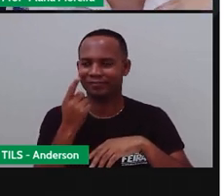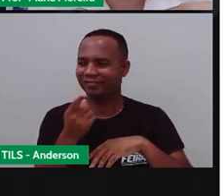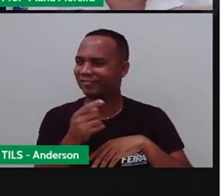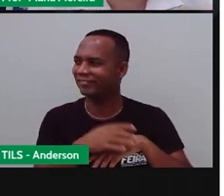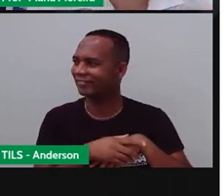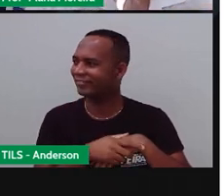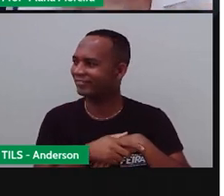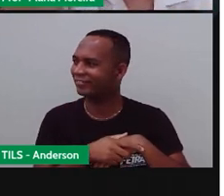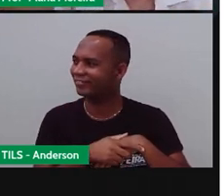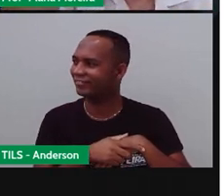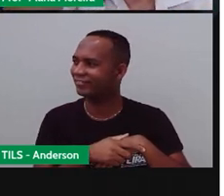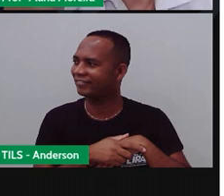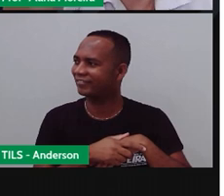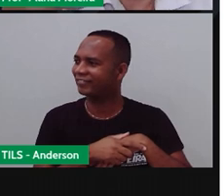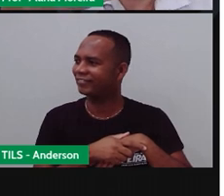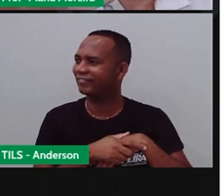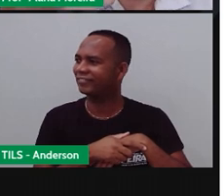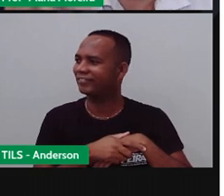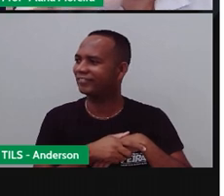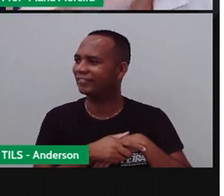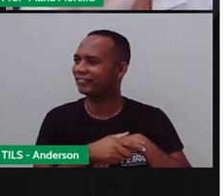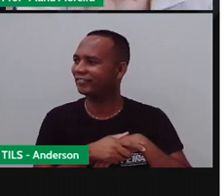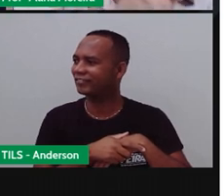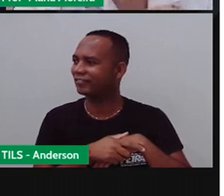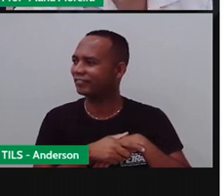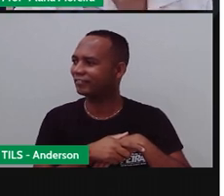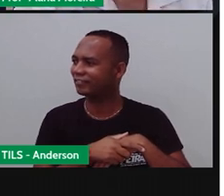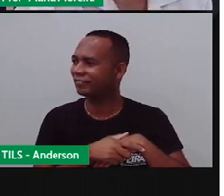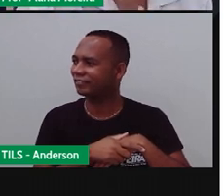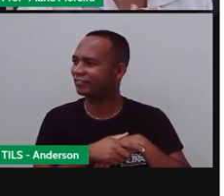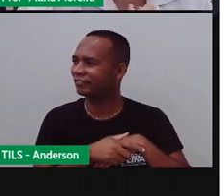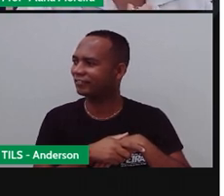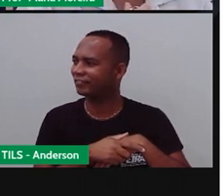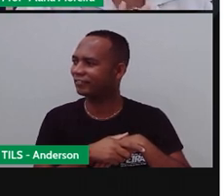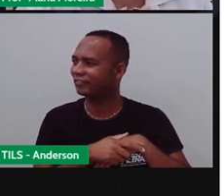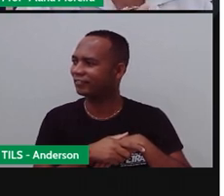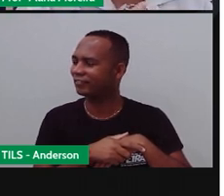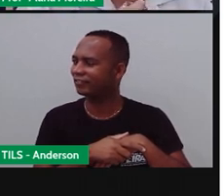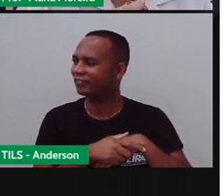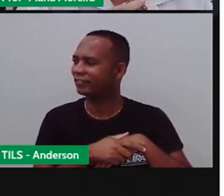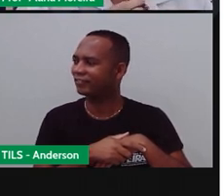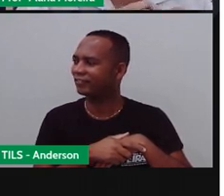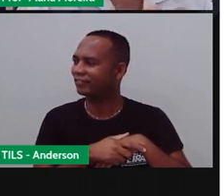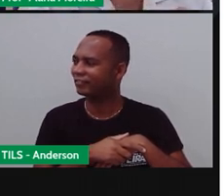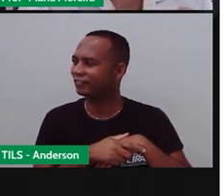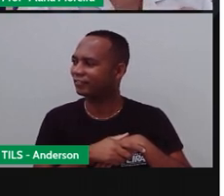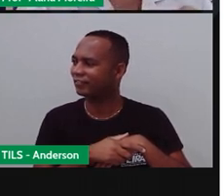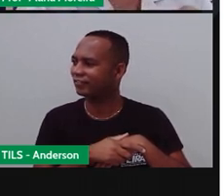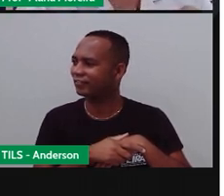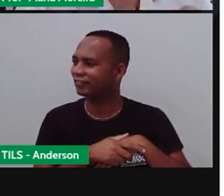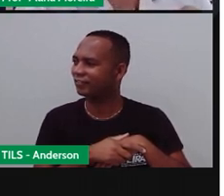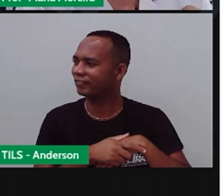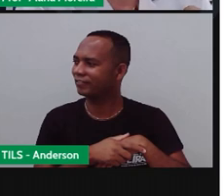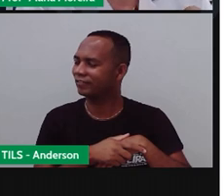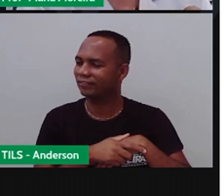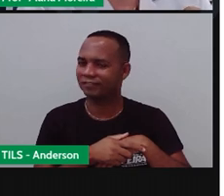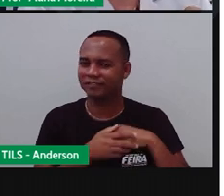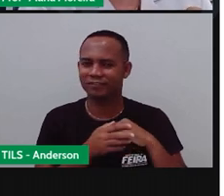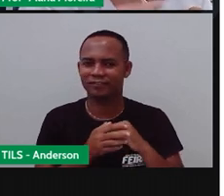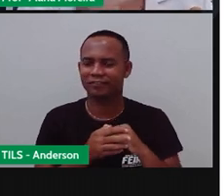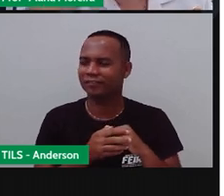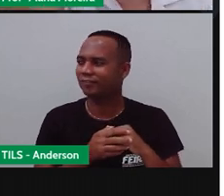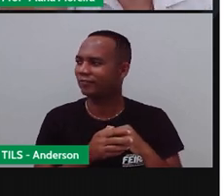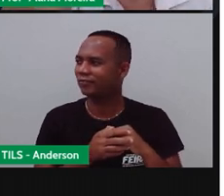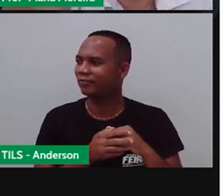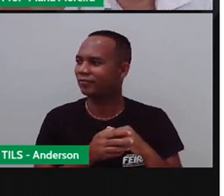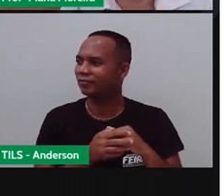Só a Xuxa, a Paquita. Olha só. Dá para ver? O Prodé, não consigo ver, não. Tem que apertar, né? Esse negócio chique, gente. Eu pobre. Não